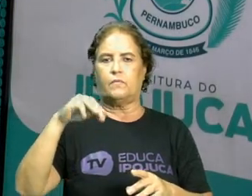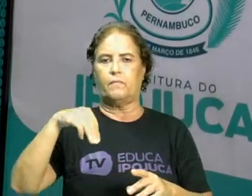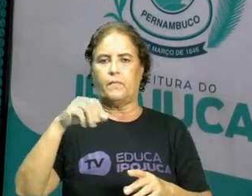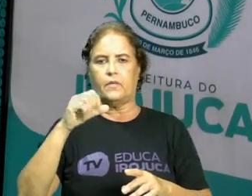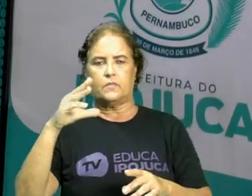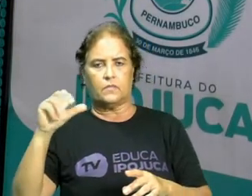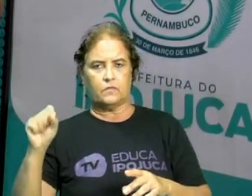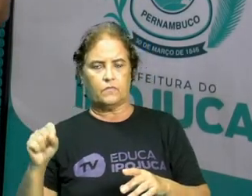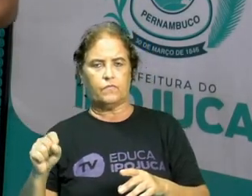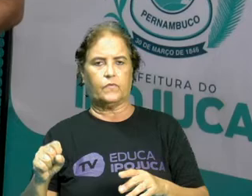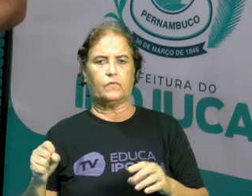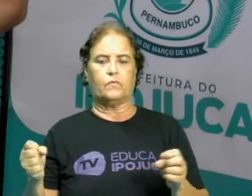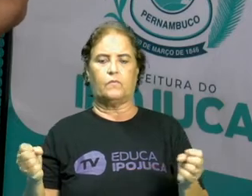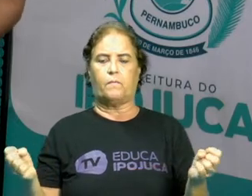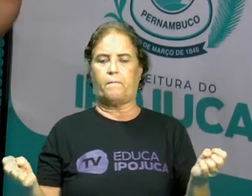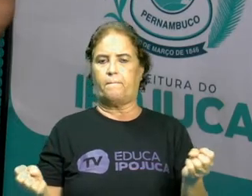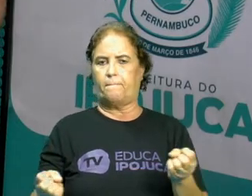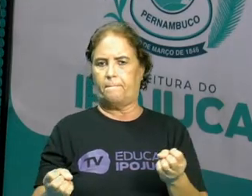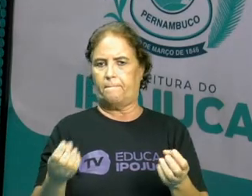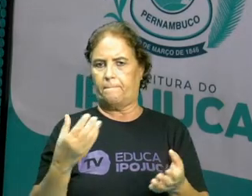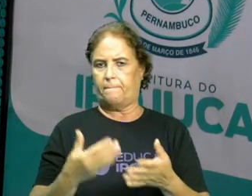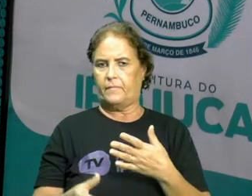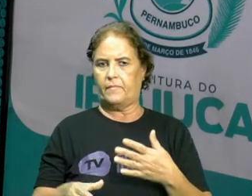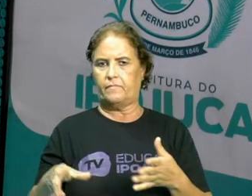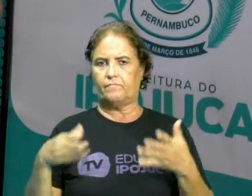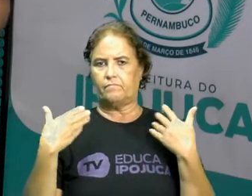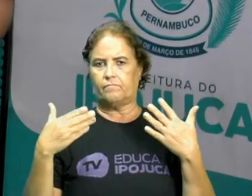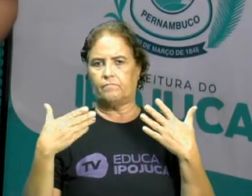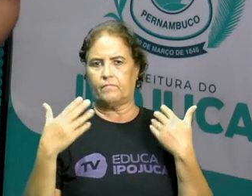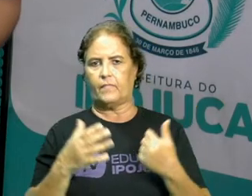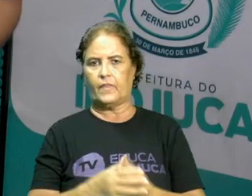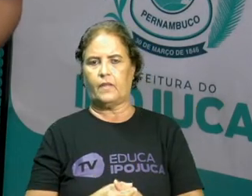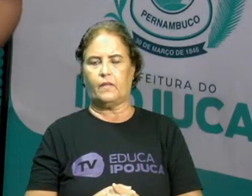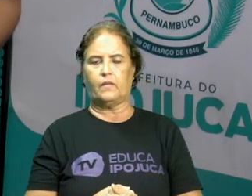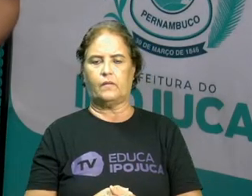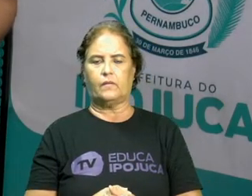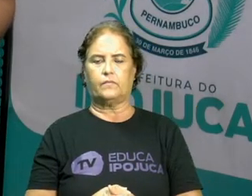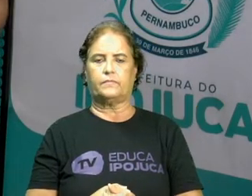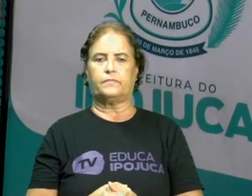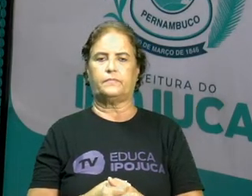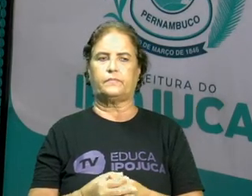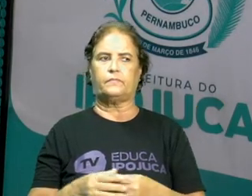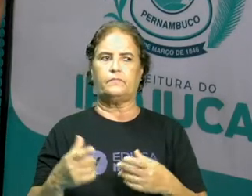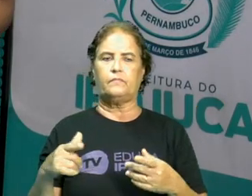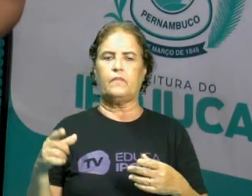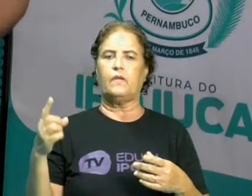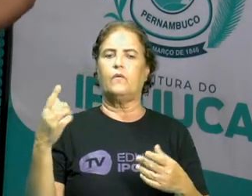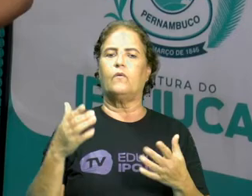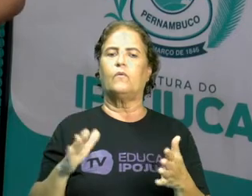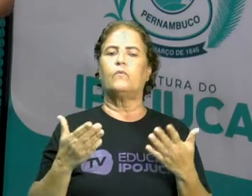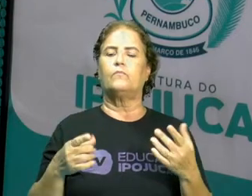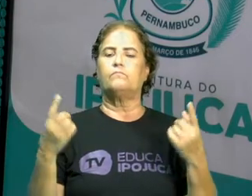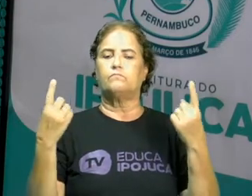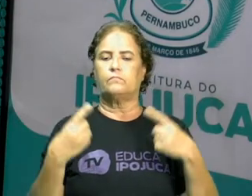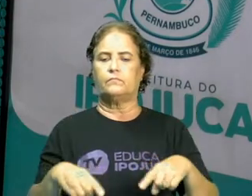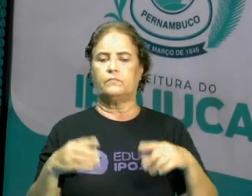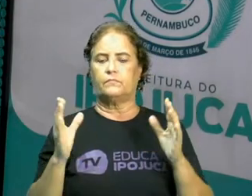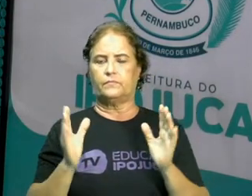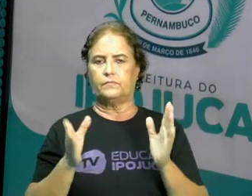perca de calor. Certo? Então, vamos lá. Vamos ver o nosso desafio de hoje.